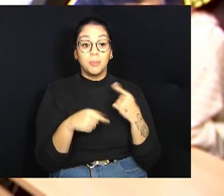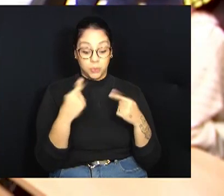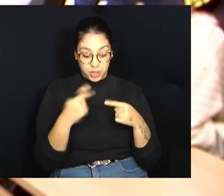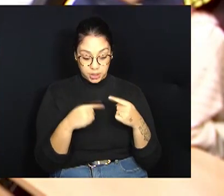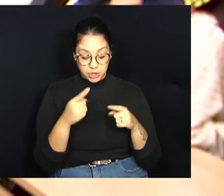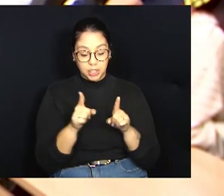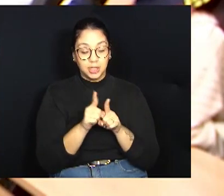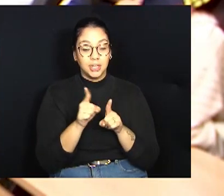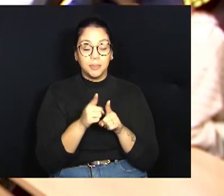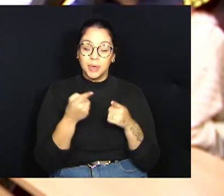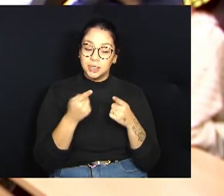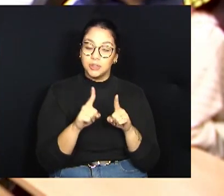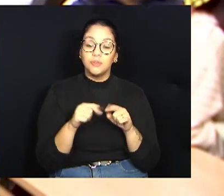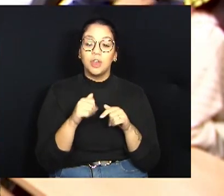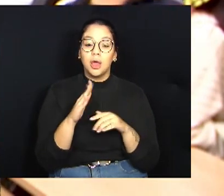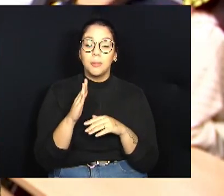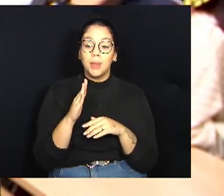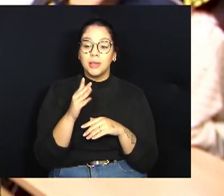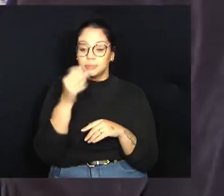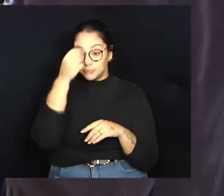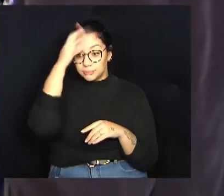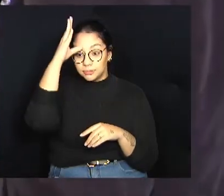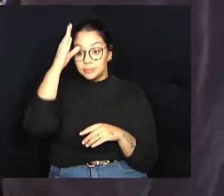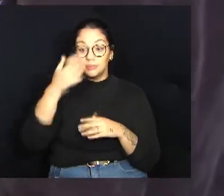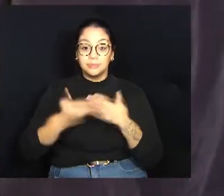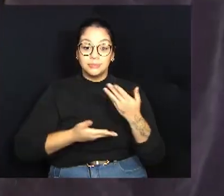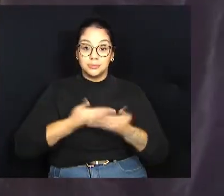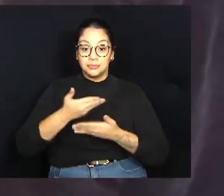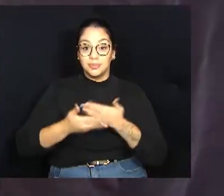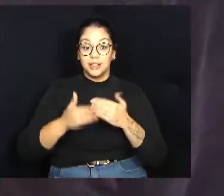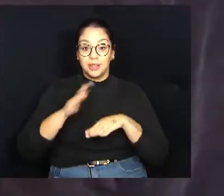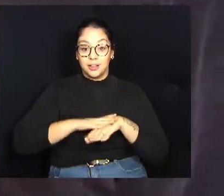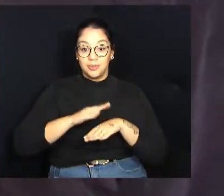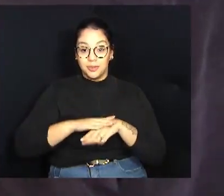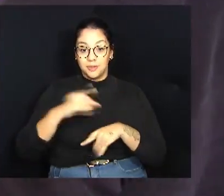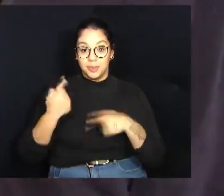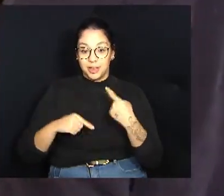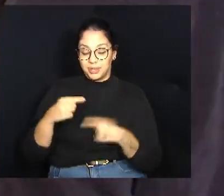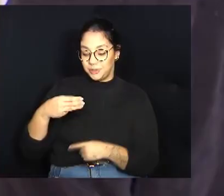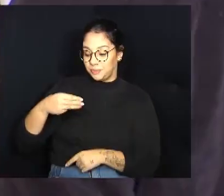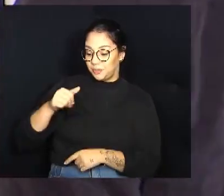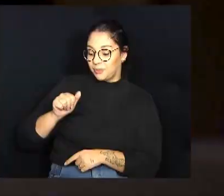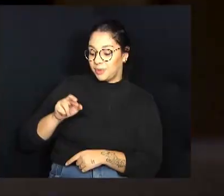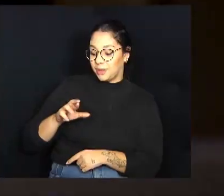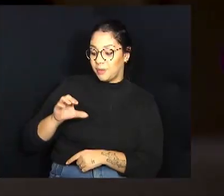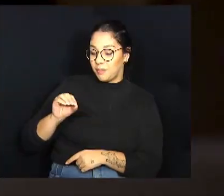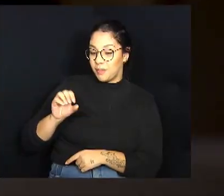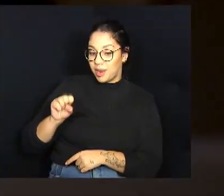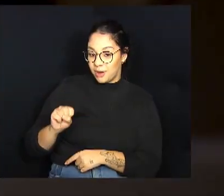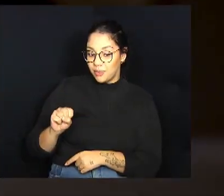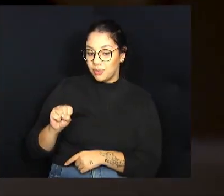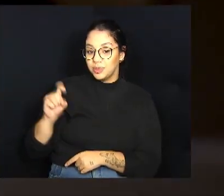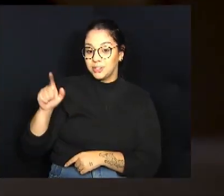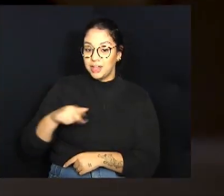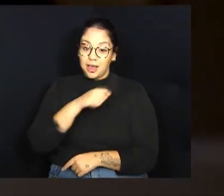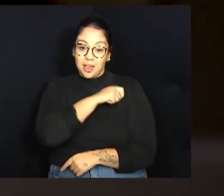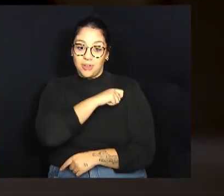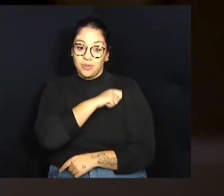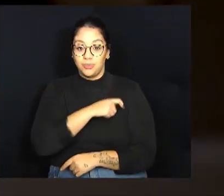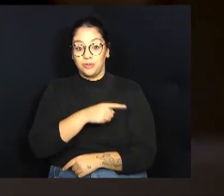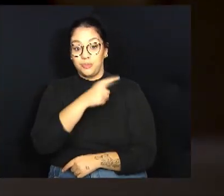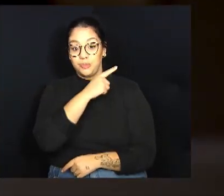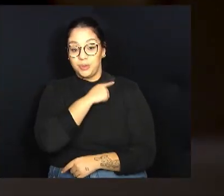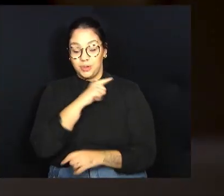conhecimento e se envolver com as tarefas próprias da política. O Marcos Vinícius, aluno do primeiro ano do ensino médio da